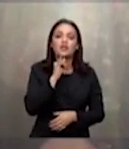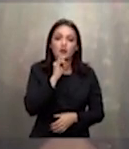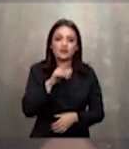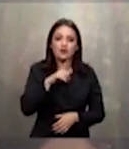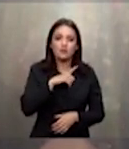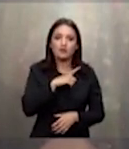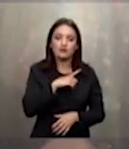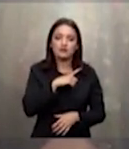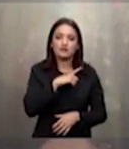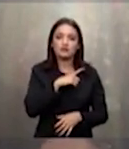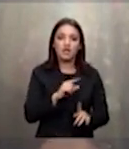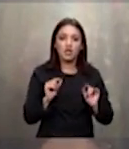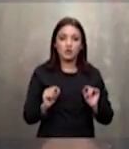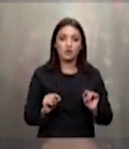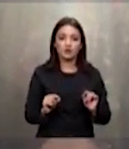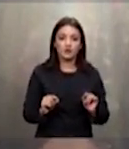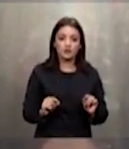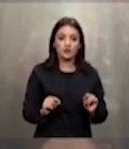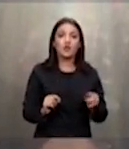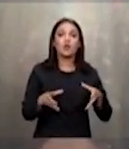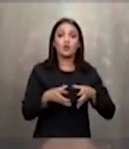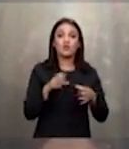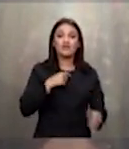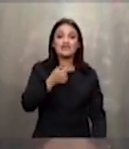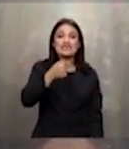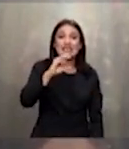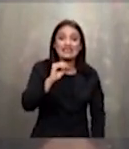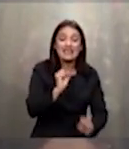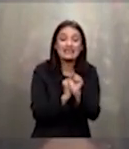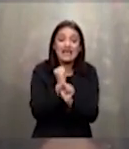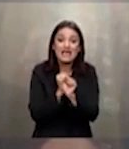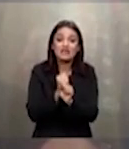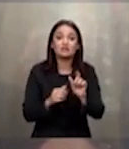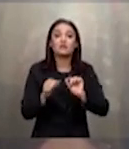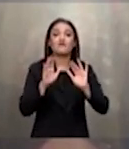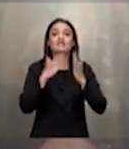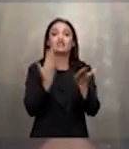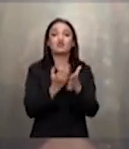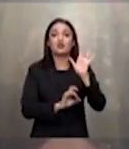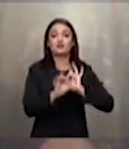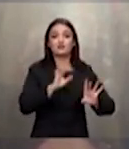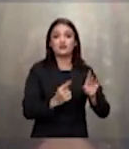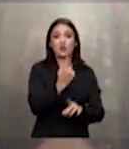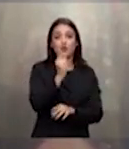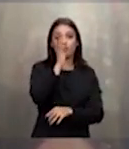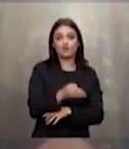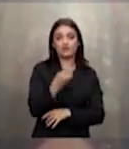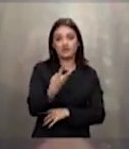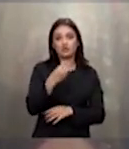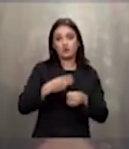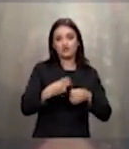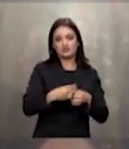capilarizado que levou cerca de 70 anos para implantar instituições especializadas em um terço dos municípios brasileiros